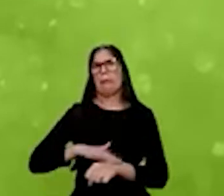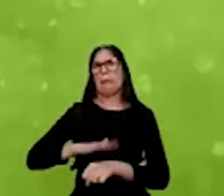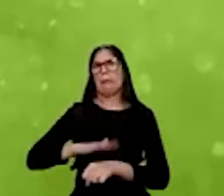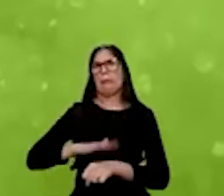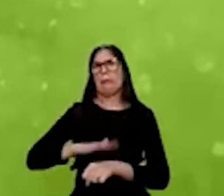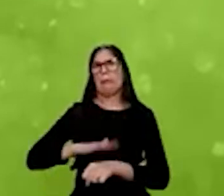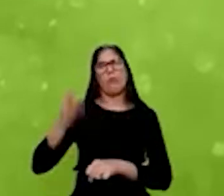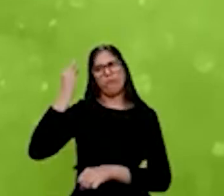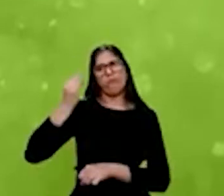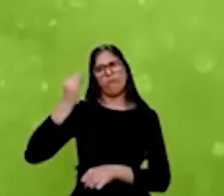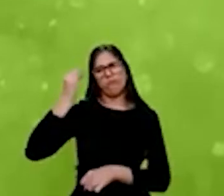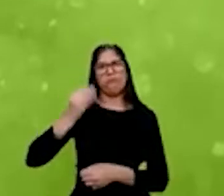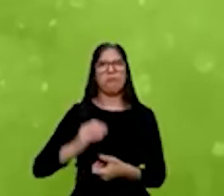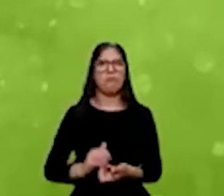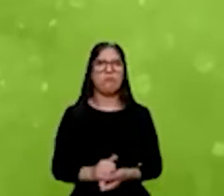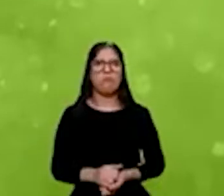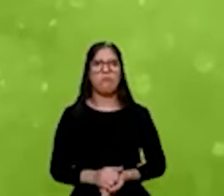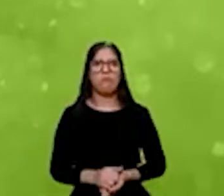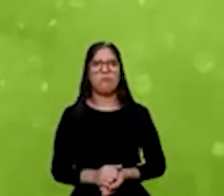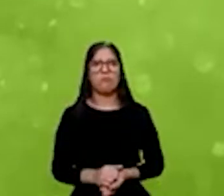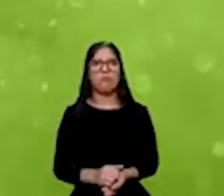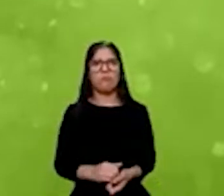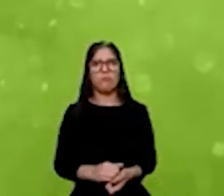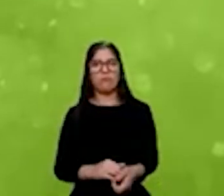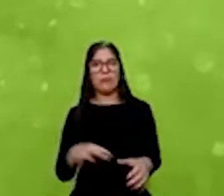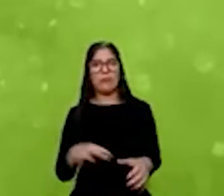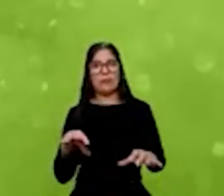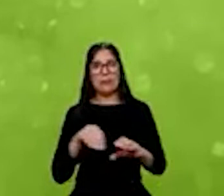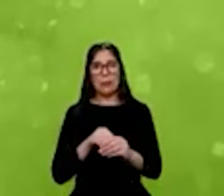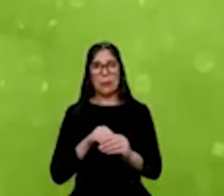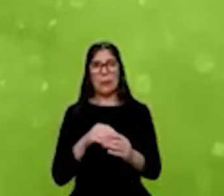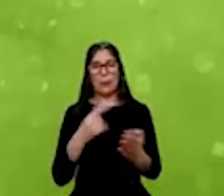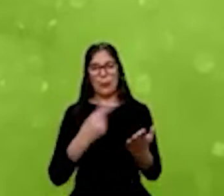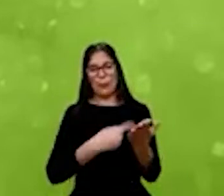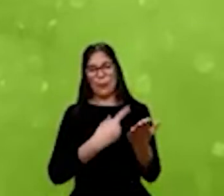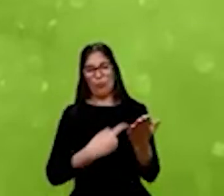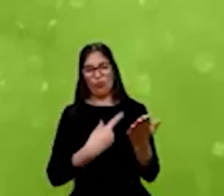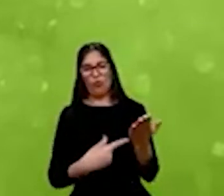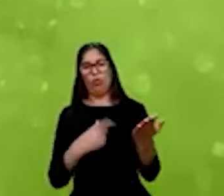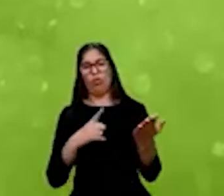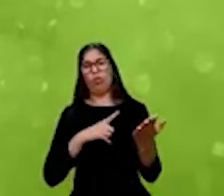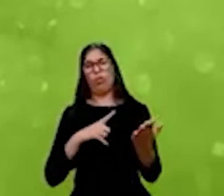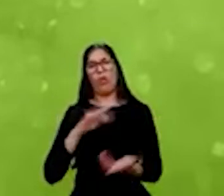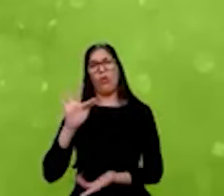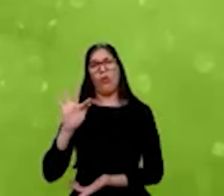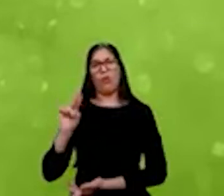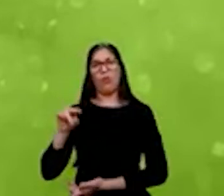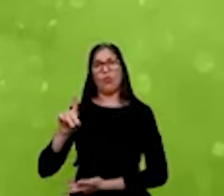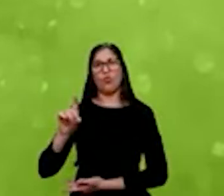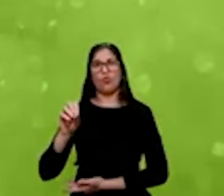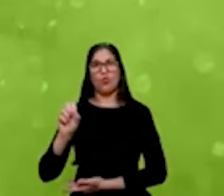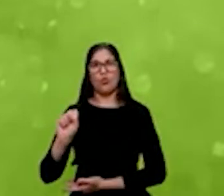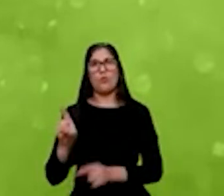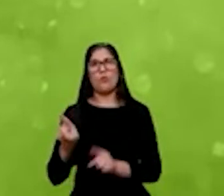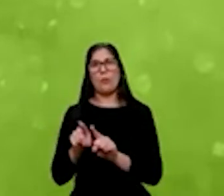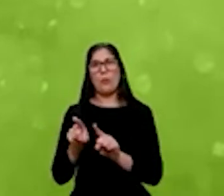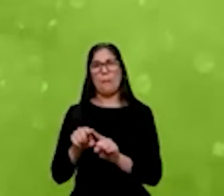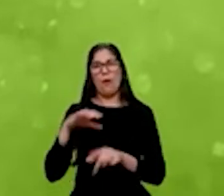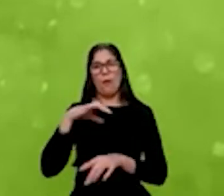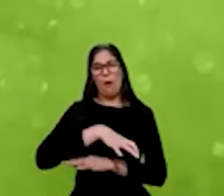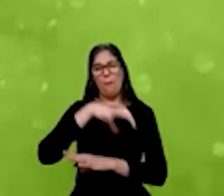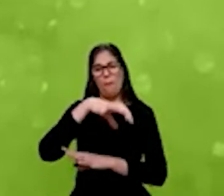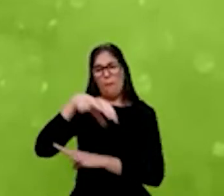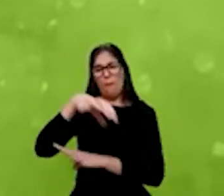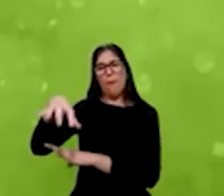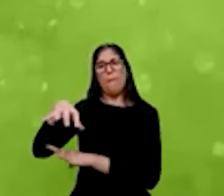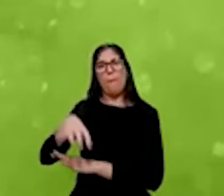Dentro desse nosso portfólio, também tem alguns fundos que são fundos setoriais. Tem um